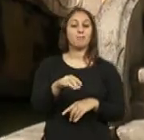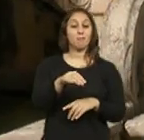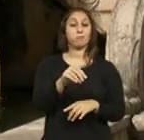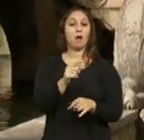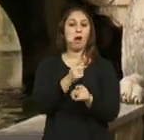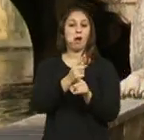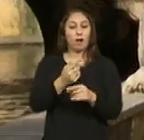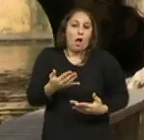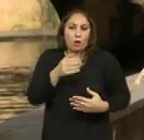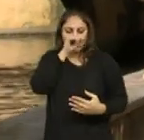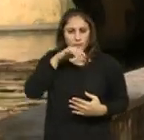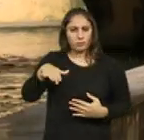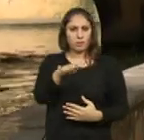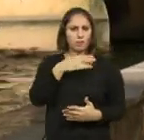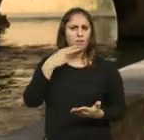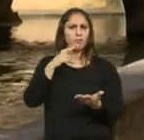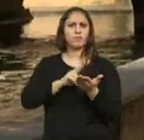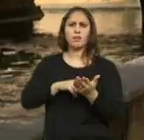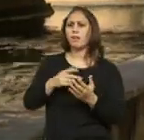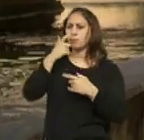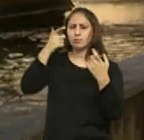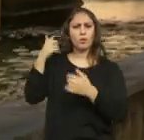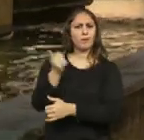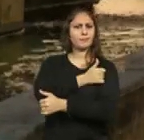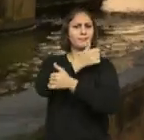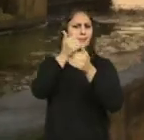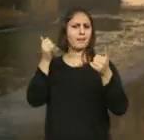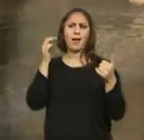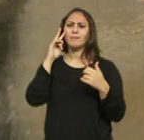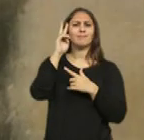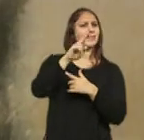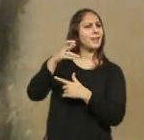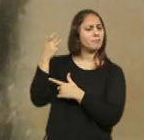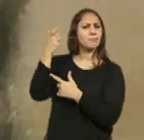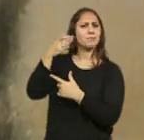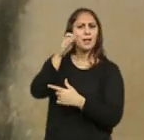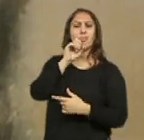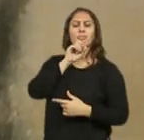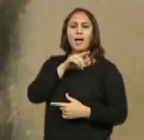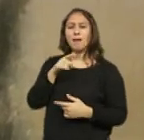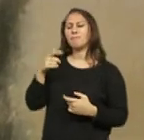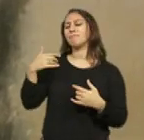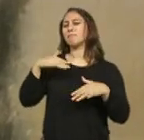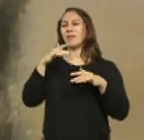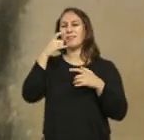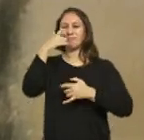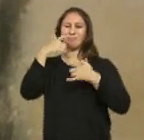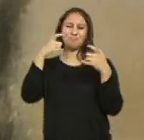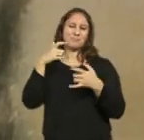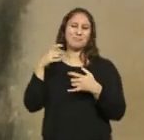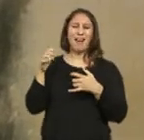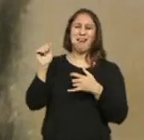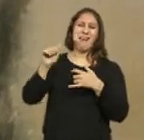é hoje um jardim, está aberto à cidade, apesar da cidade pouco se deter na sua fruição,